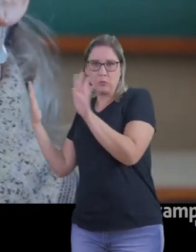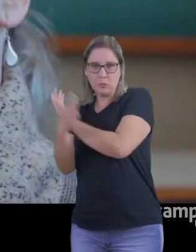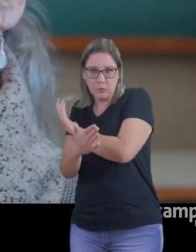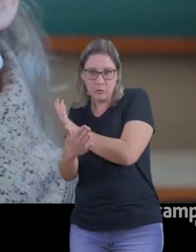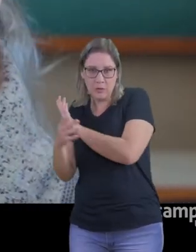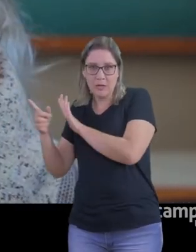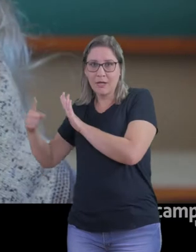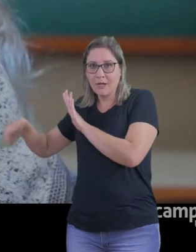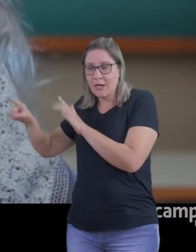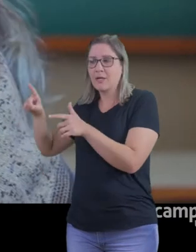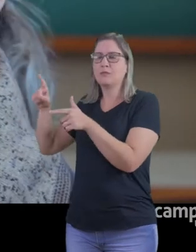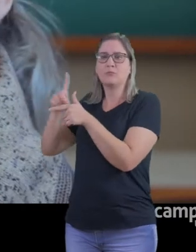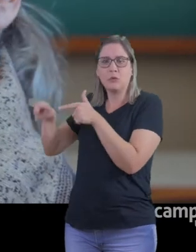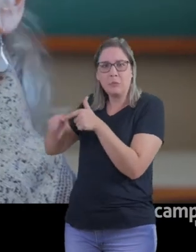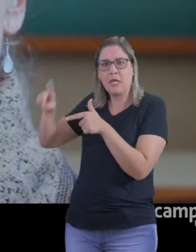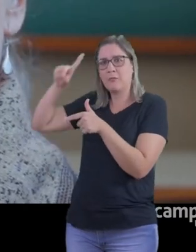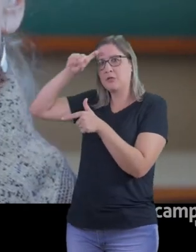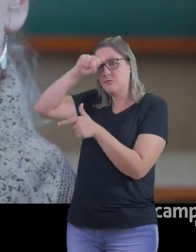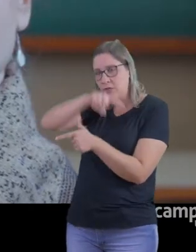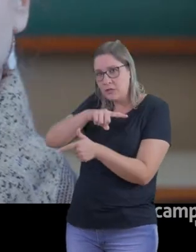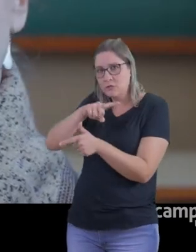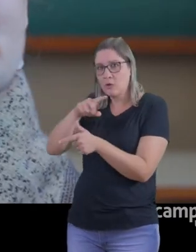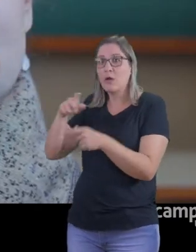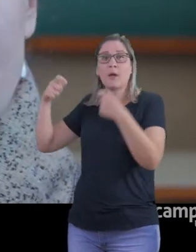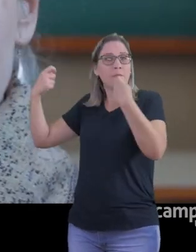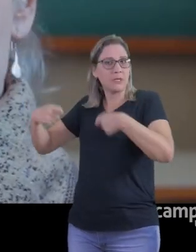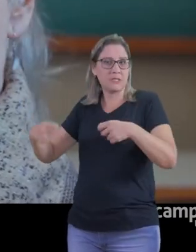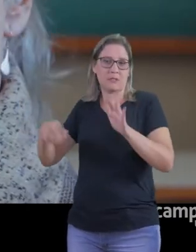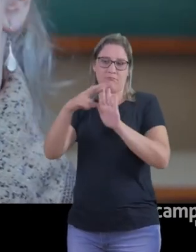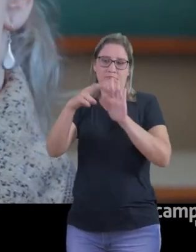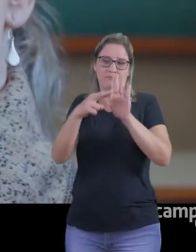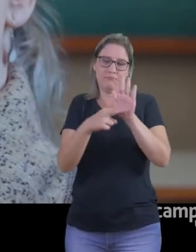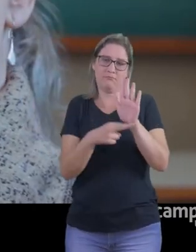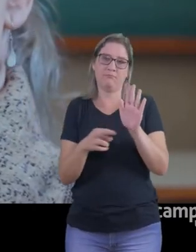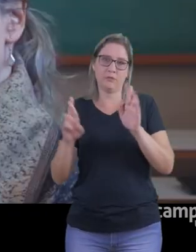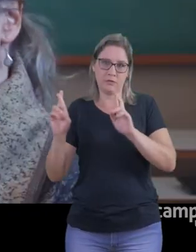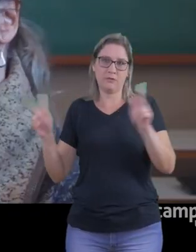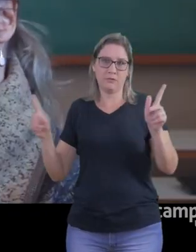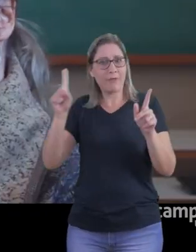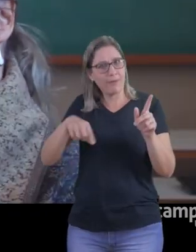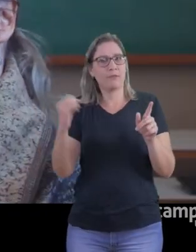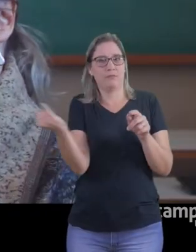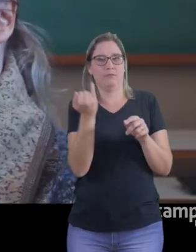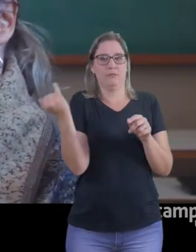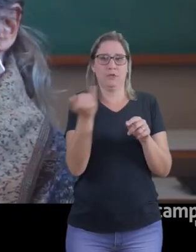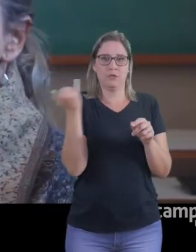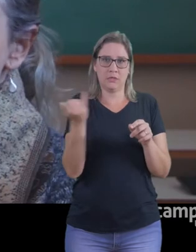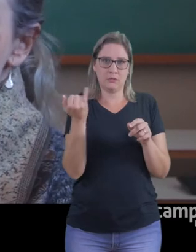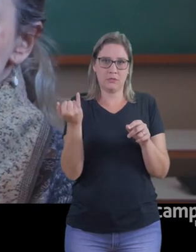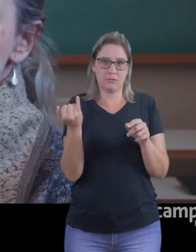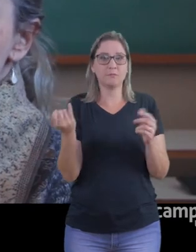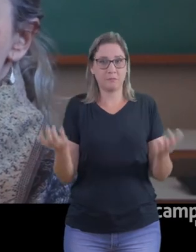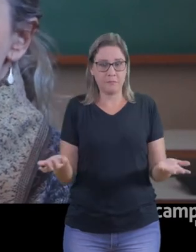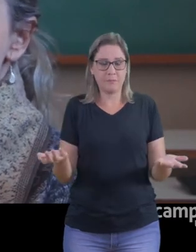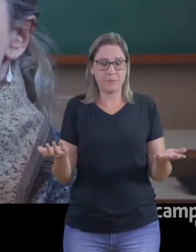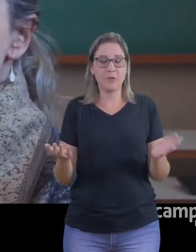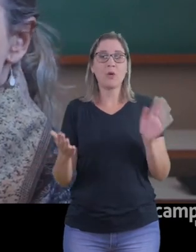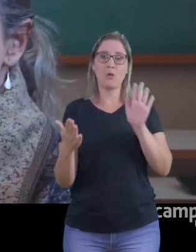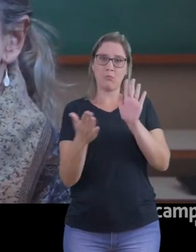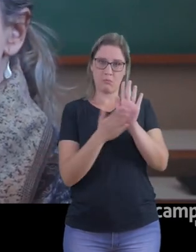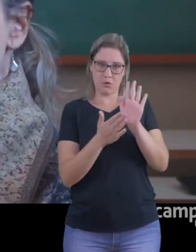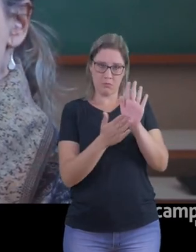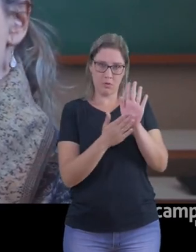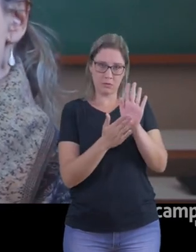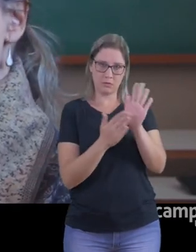vulnerabilidade e refugiados, é uma política fundamental de integração local. A proposta que foi